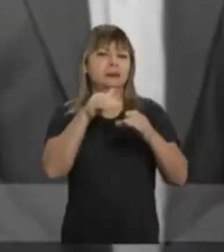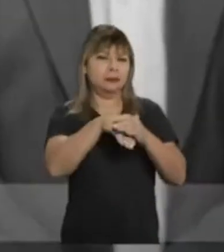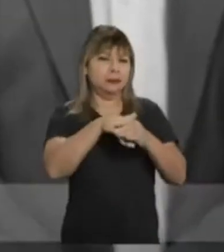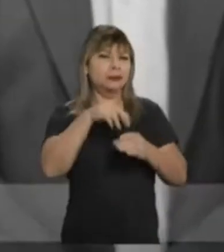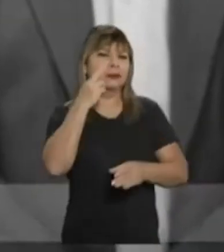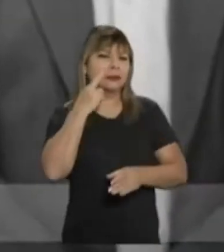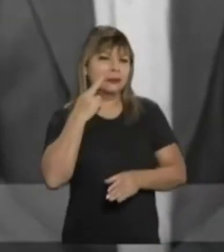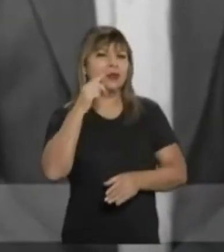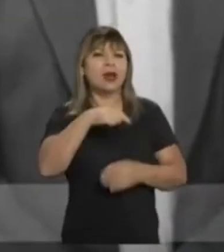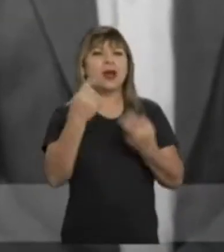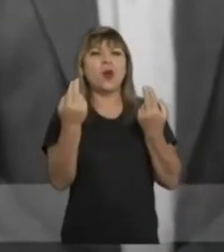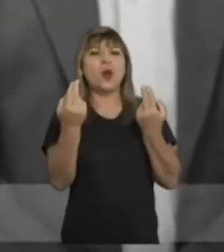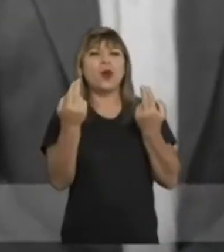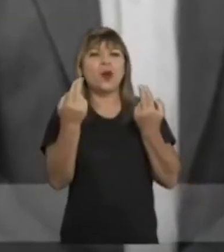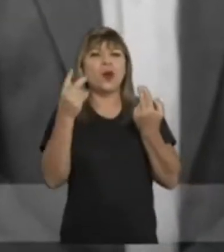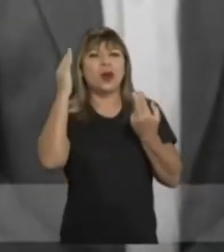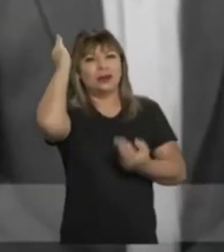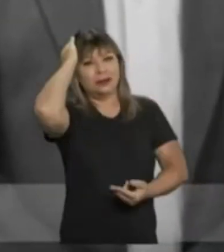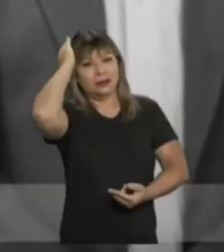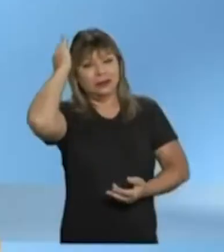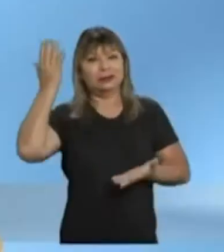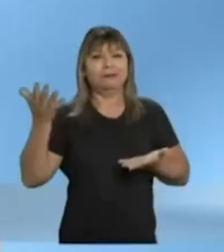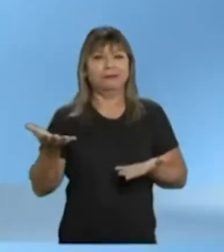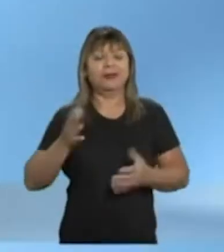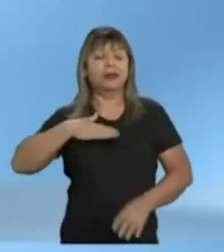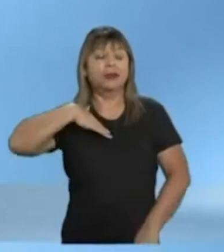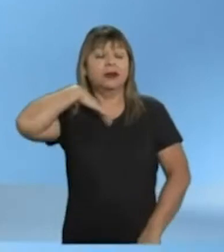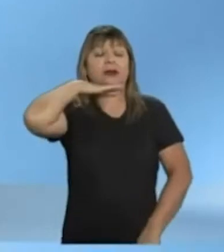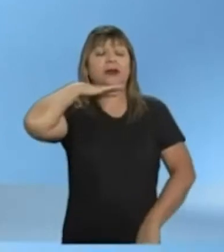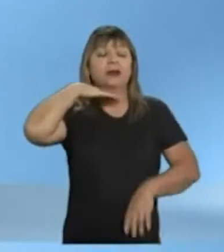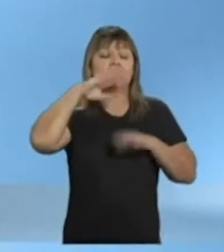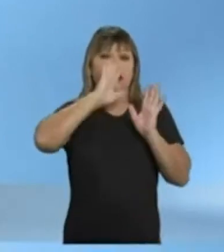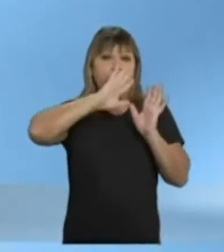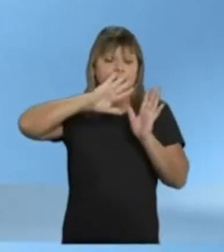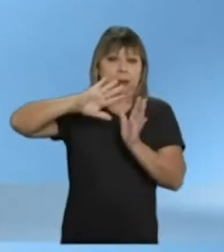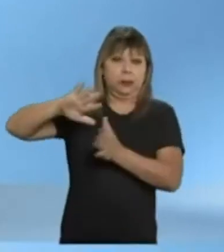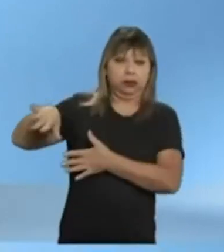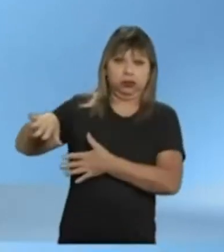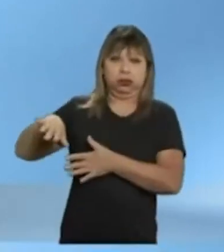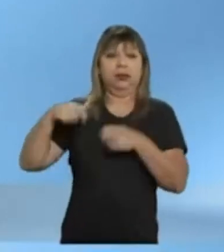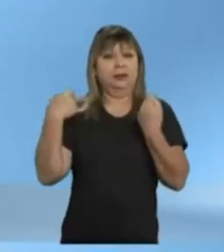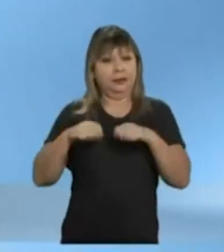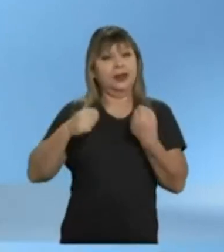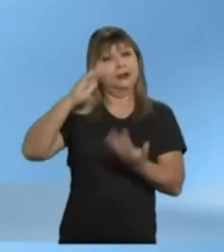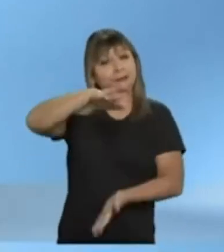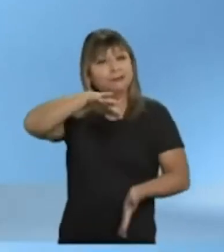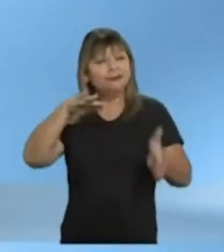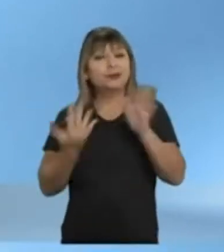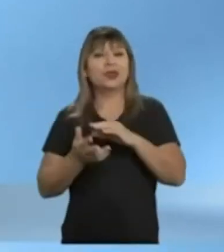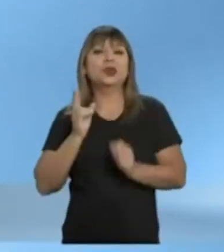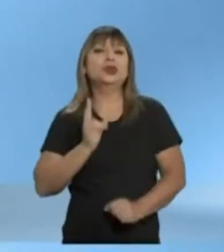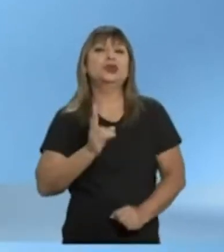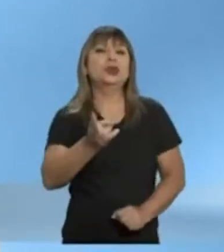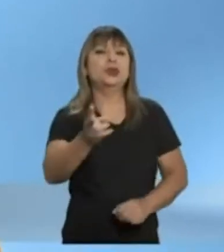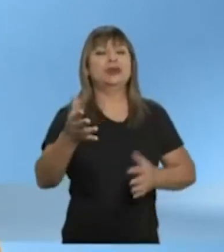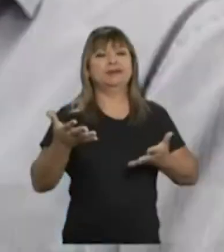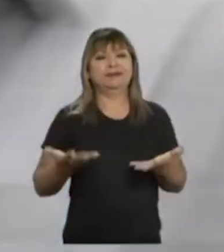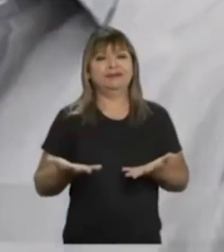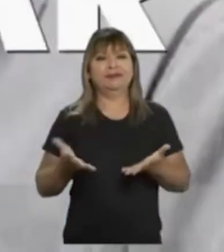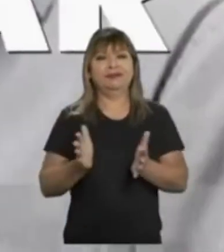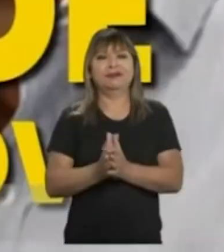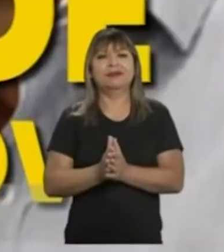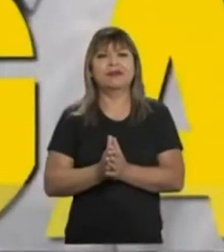Votar no Riedel é votar no Azambuja de novo. Chega deles. Porque se a gente não mudar, fica tudo como tá.